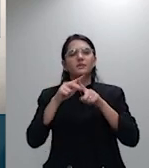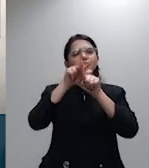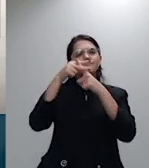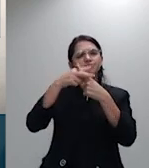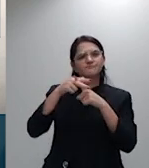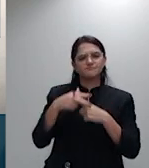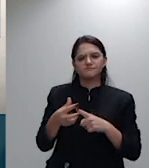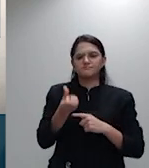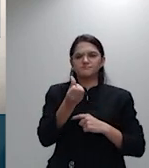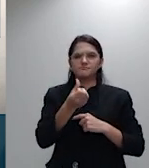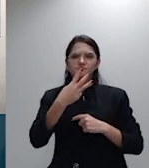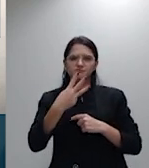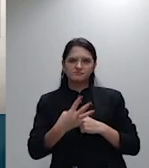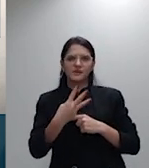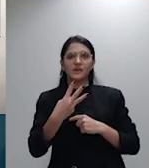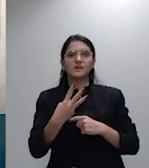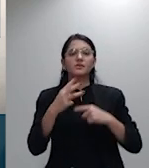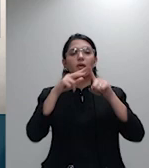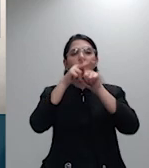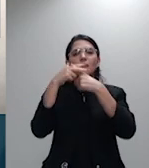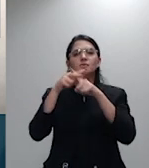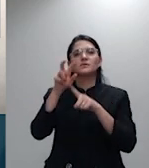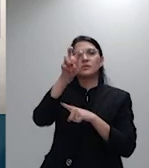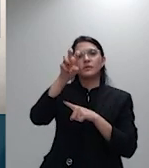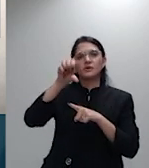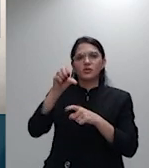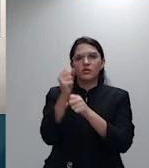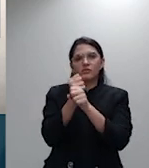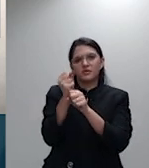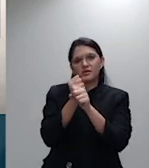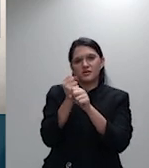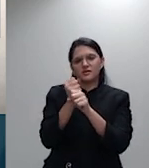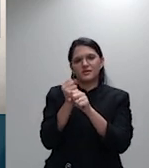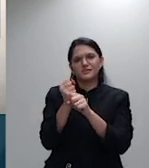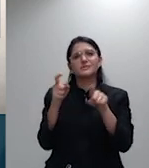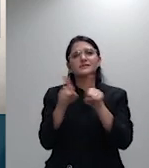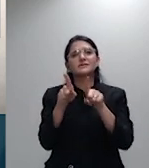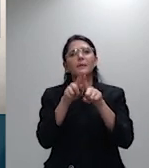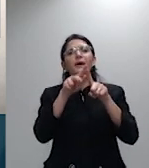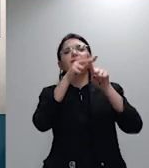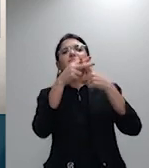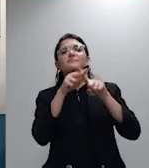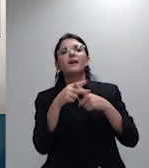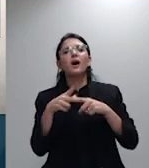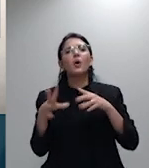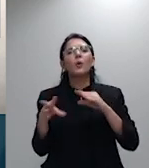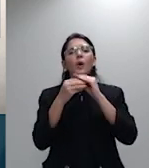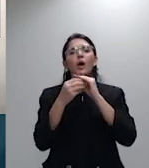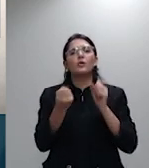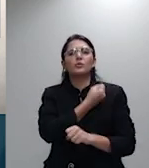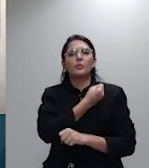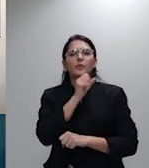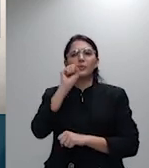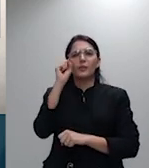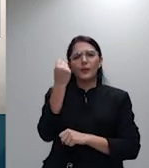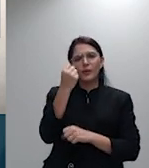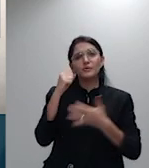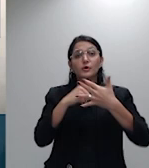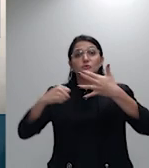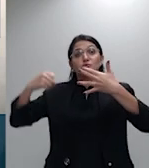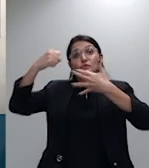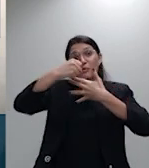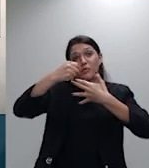reajustes de 59 anos ou de acordo com as resoluções do consul número 8 ou a súmula 3 da ENS